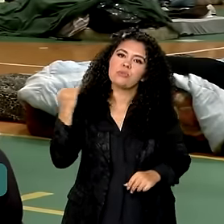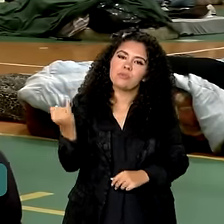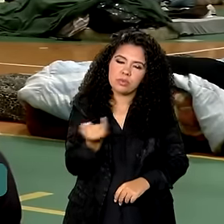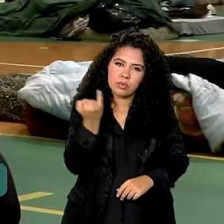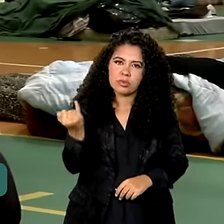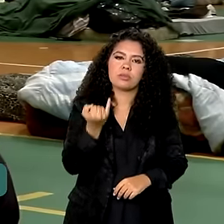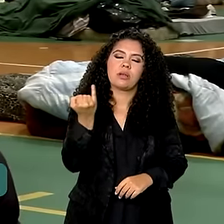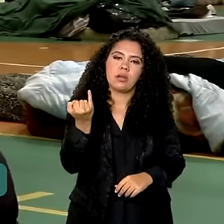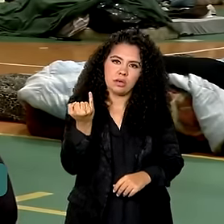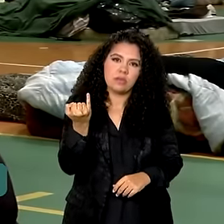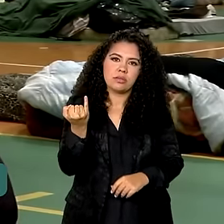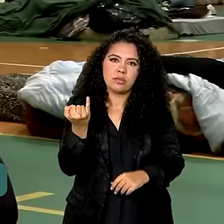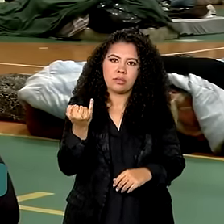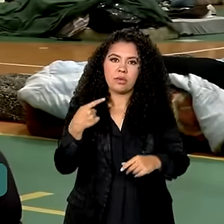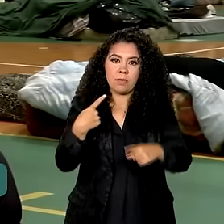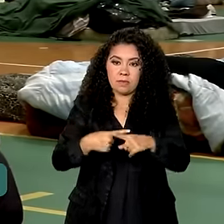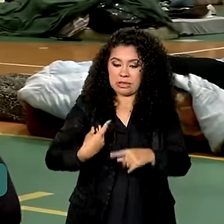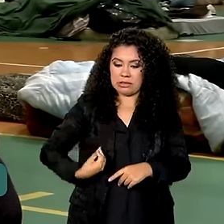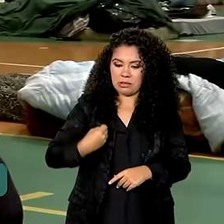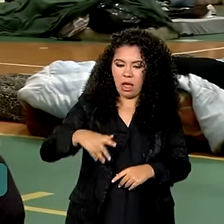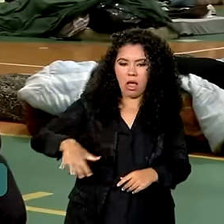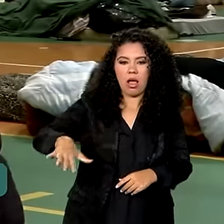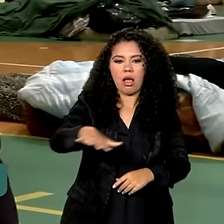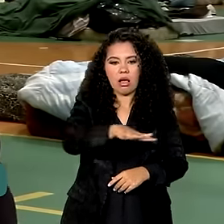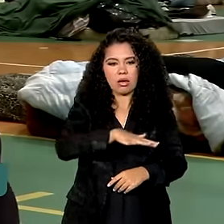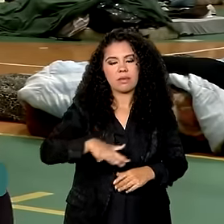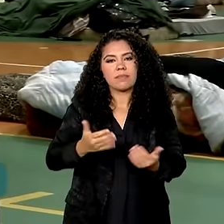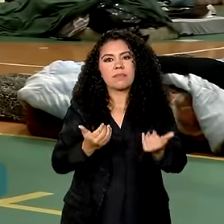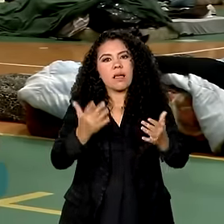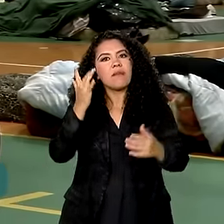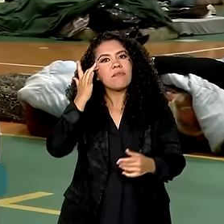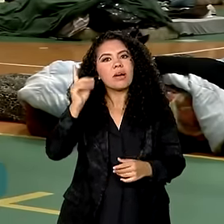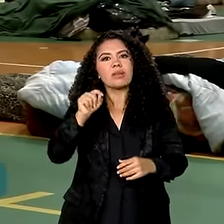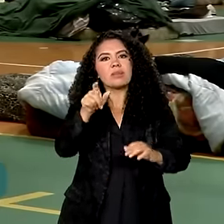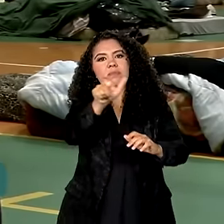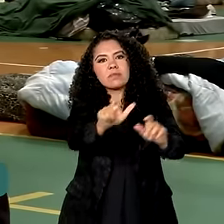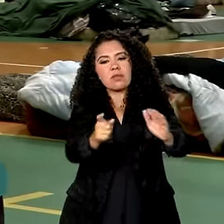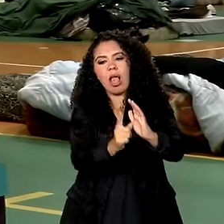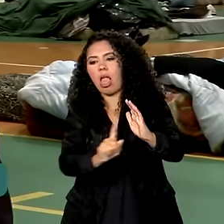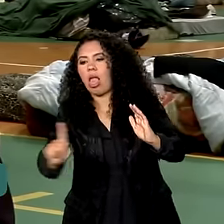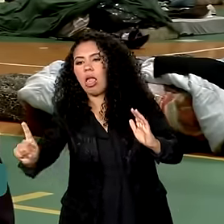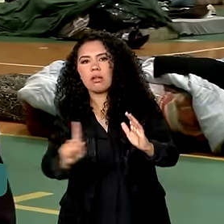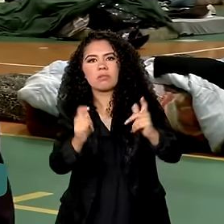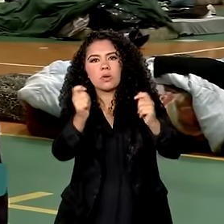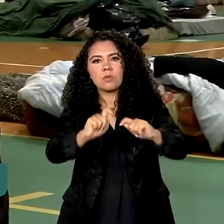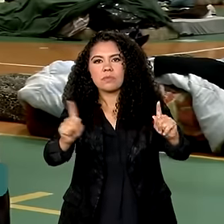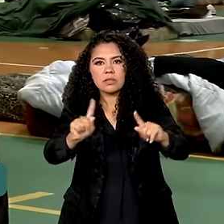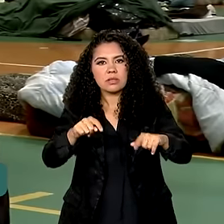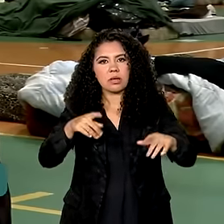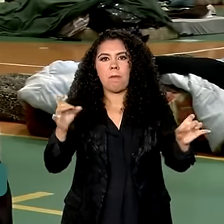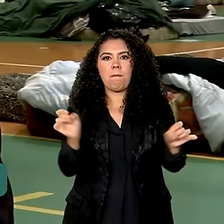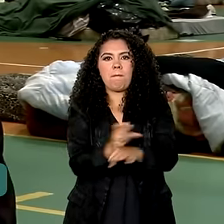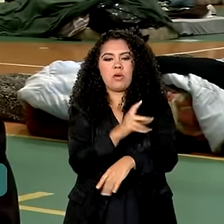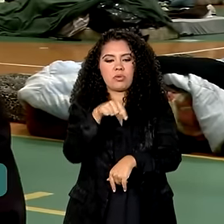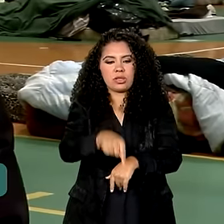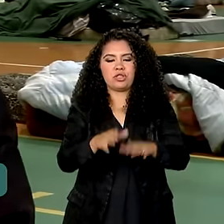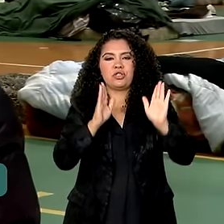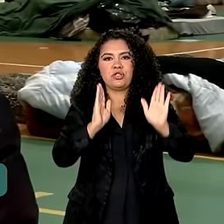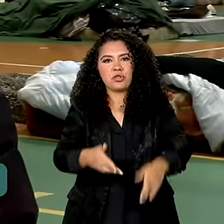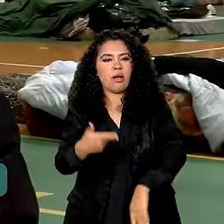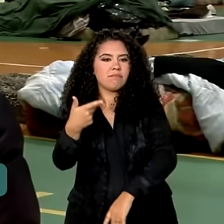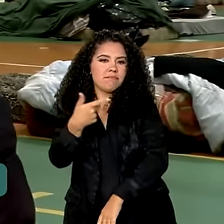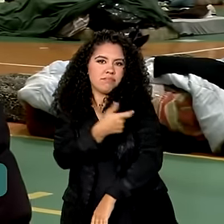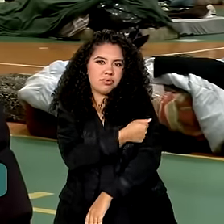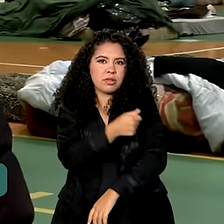o fato de estarem aqui no abrigo, facilita para o pessoal não precisar sair daqui e ir até algum lugar que não é o seu postinho, que